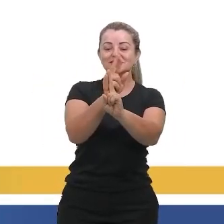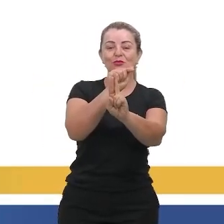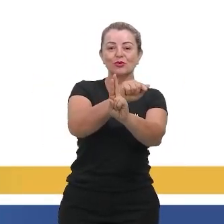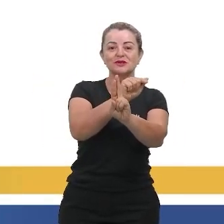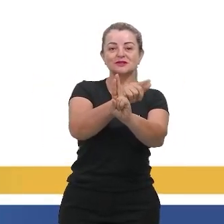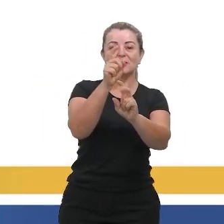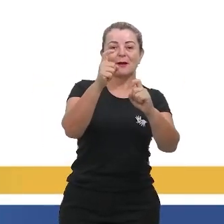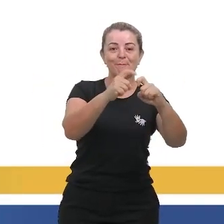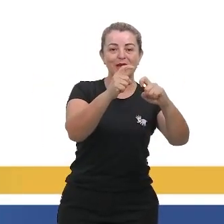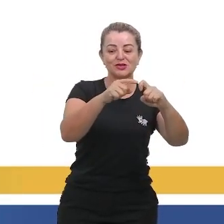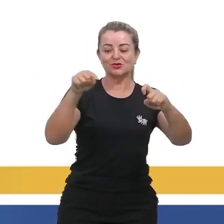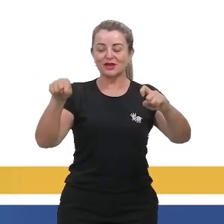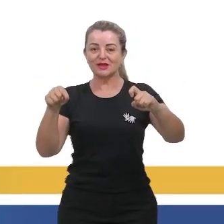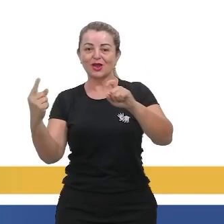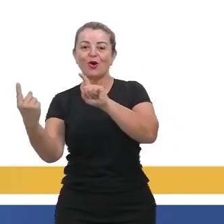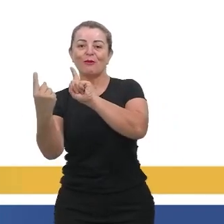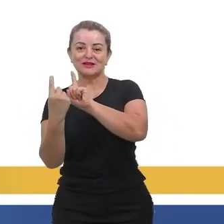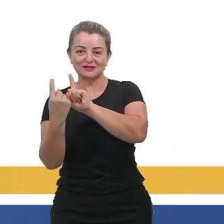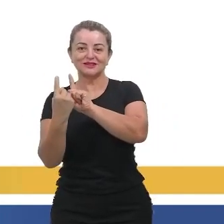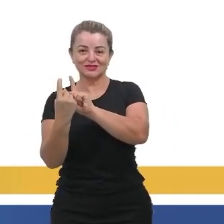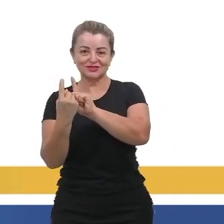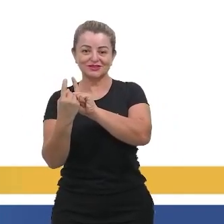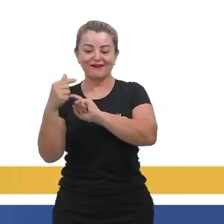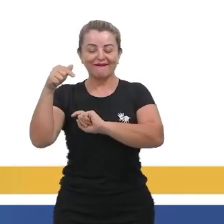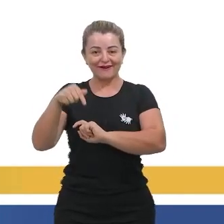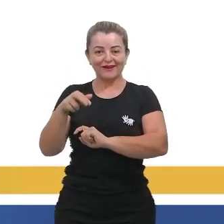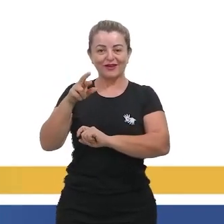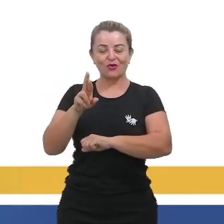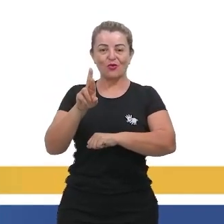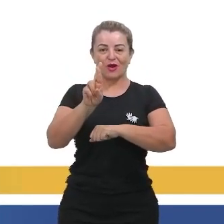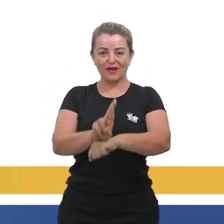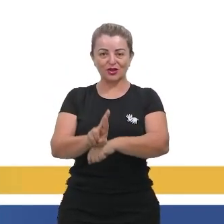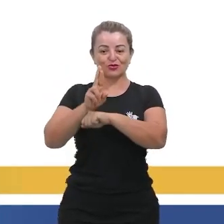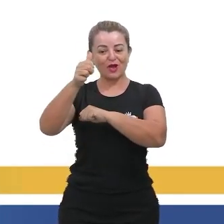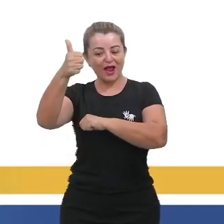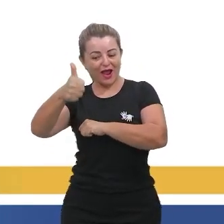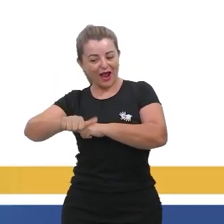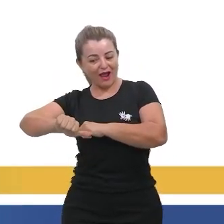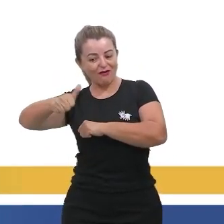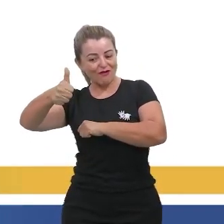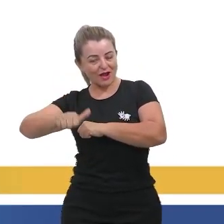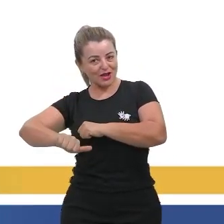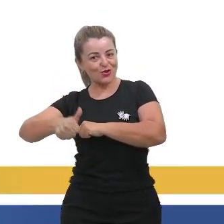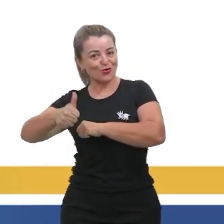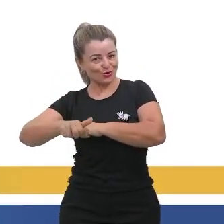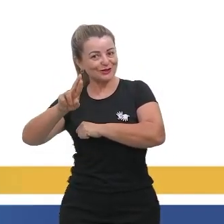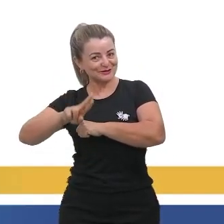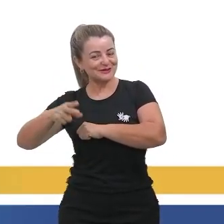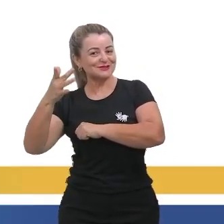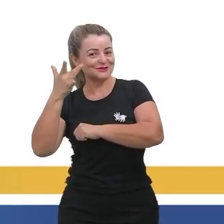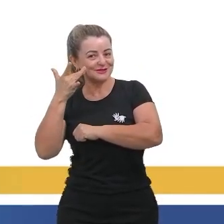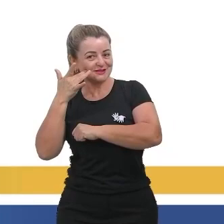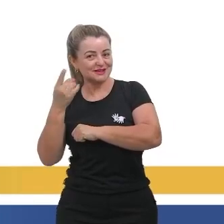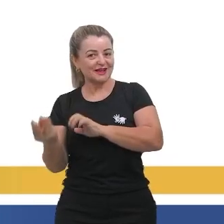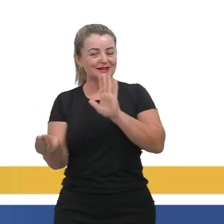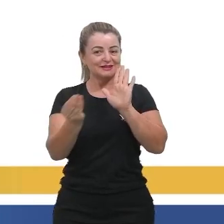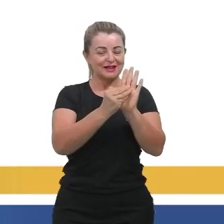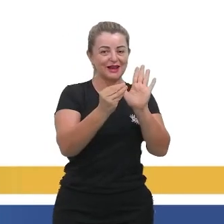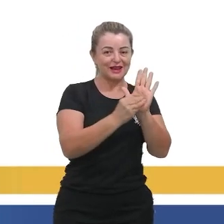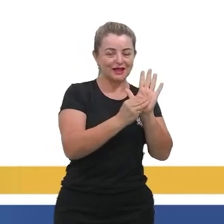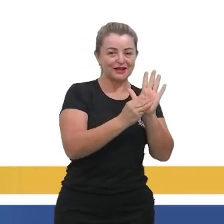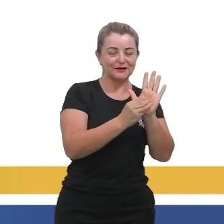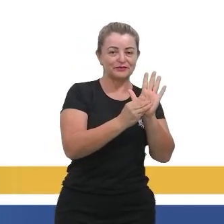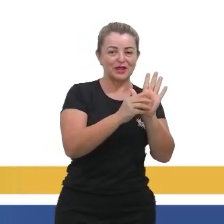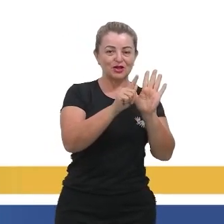-paciente, avalia o reitor da instituição. Disponível lá no g1globo.com. Temos aqui